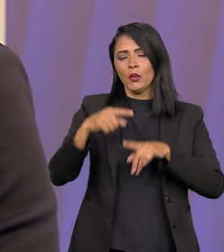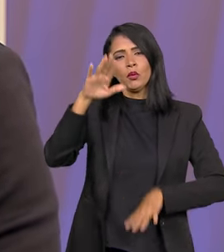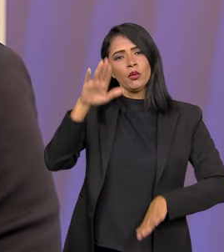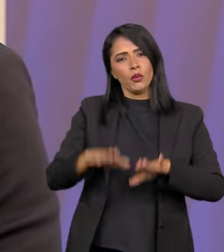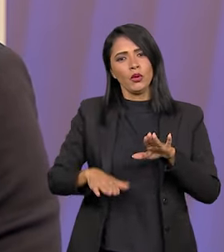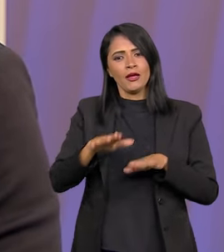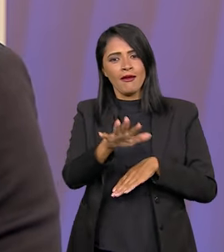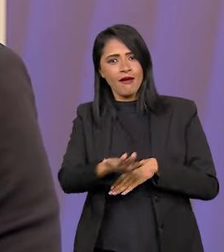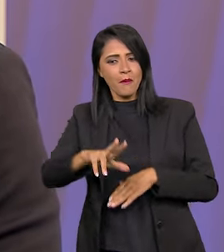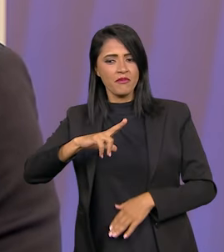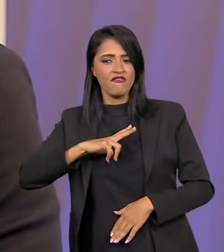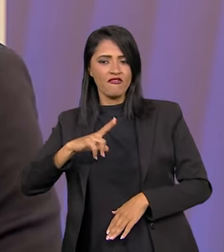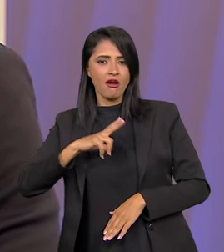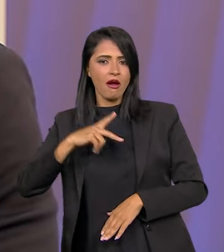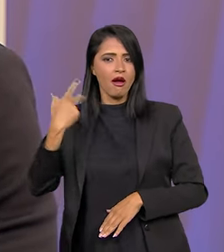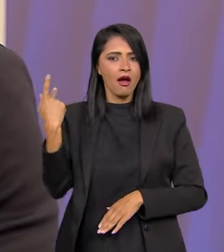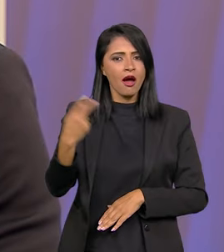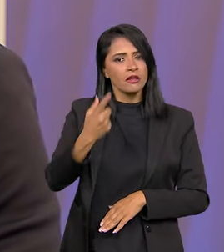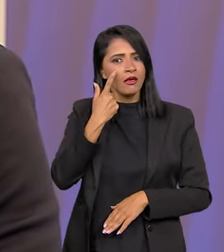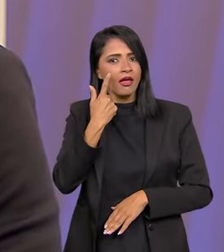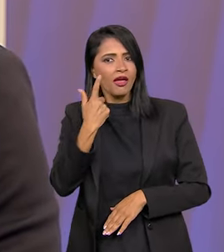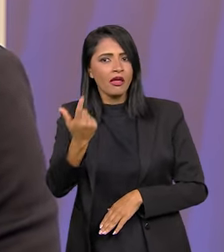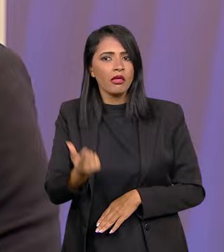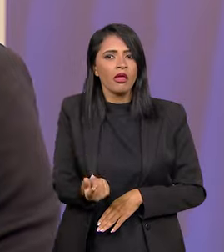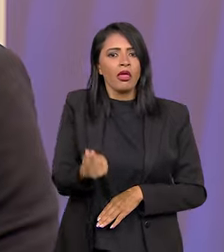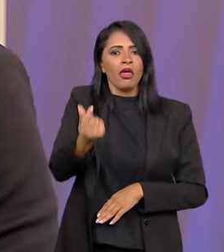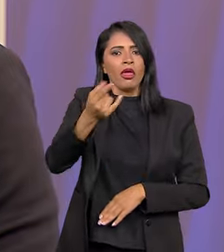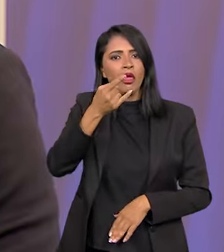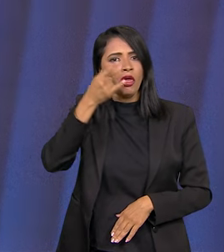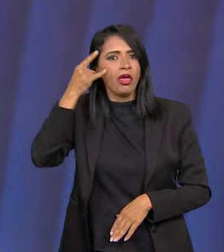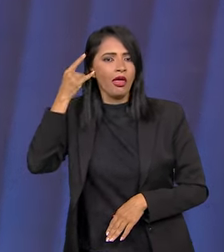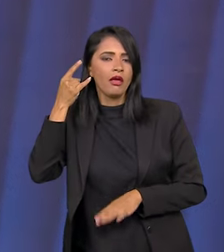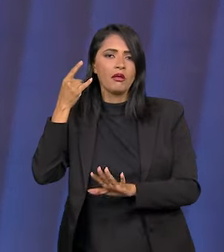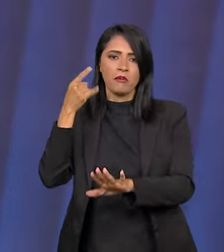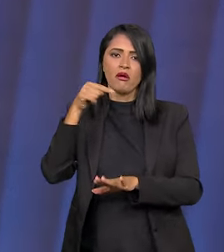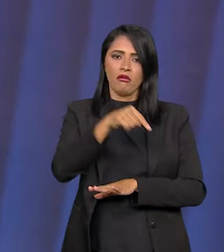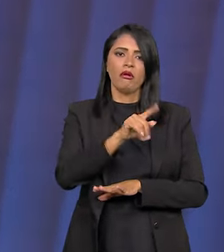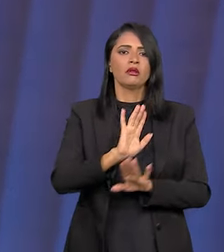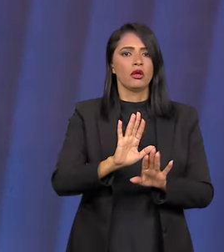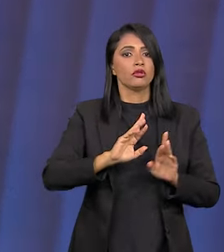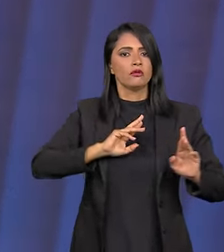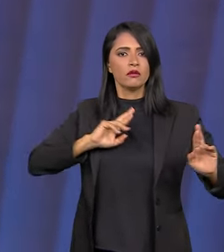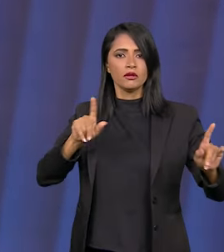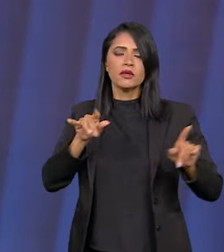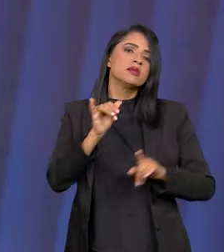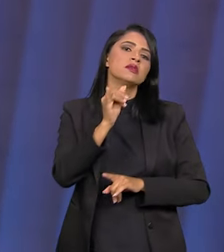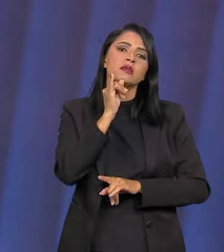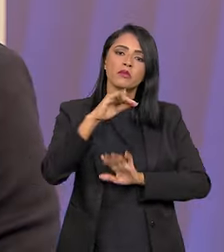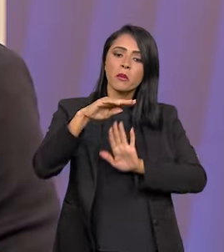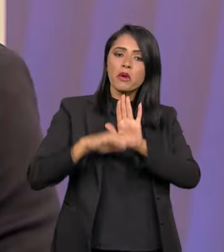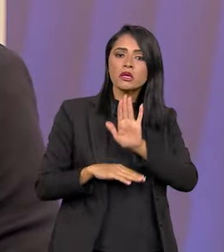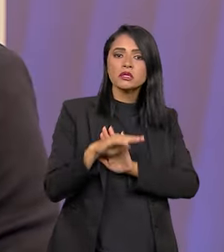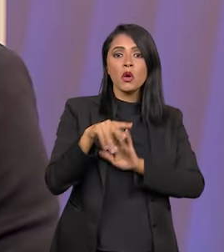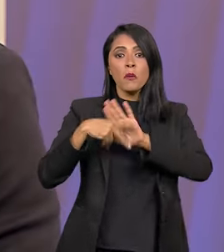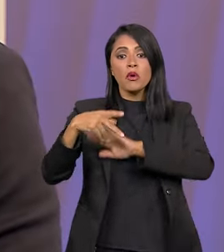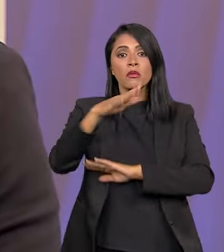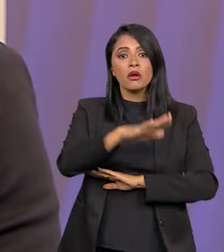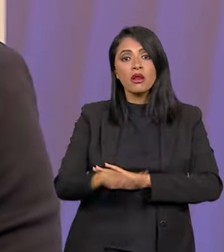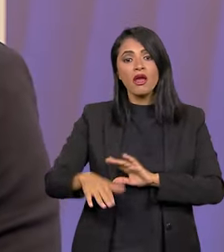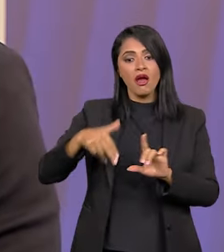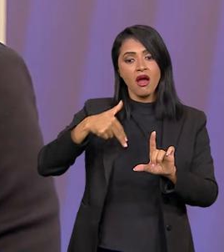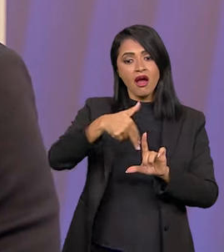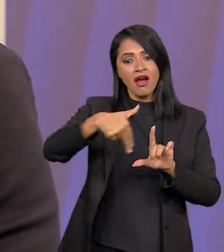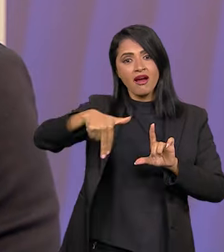o meio privado é levado para os interesses comerciais. Um exemplo disso é a programação infantil.